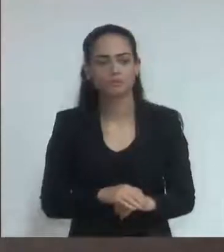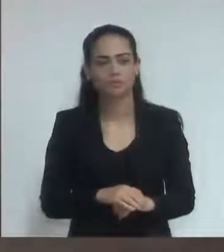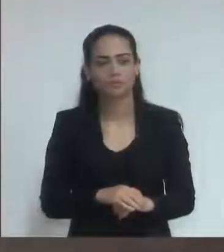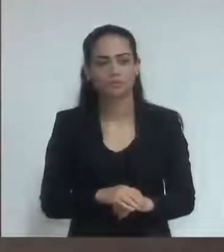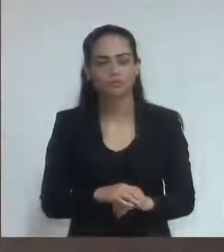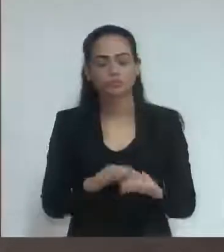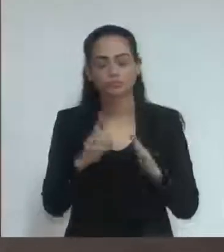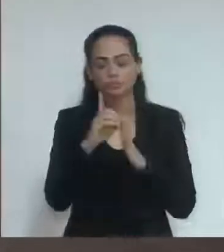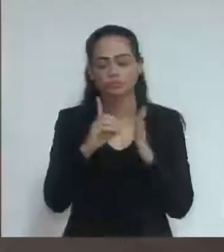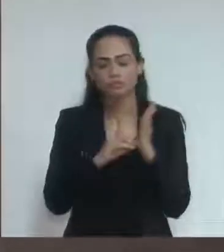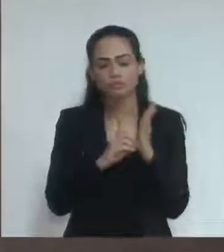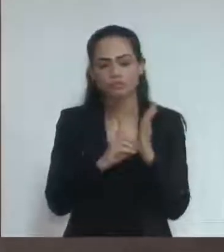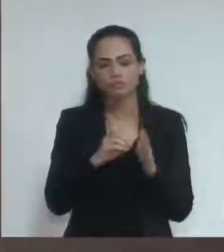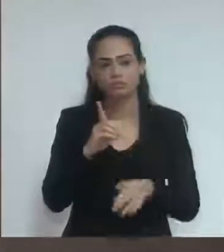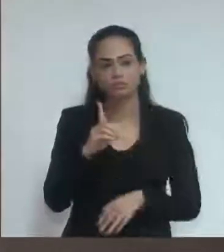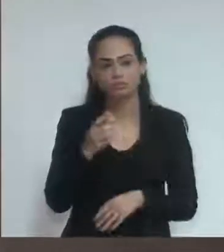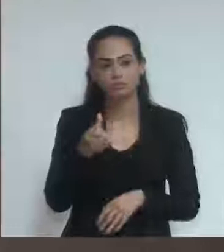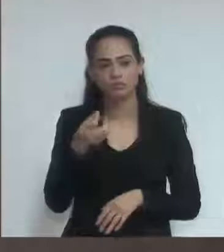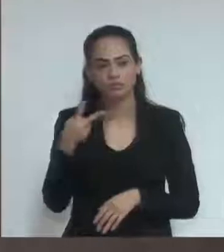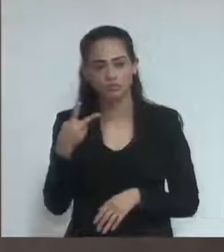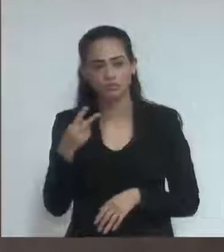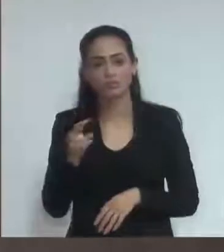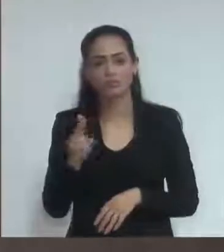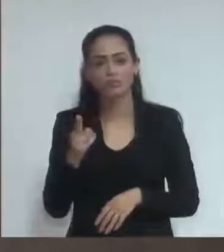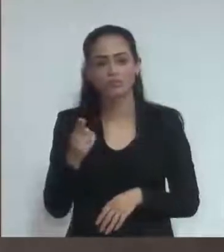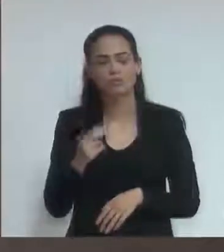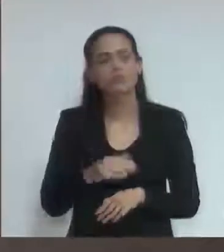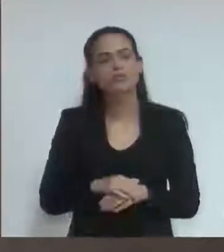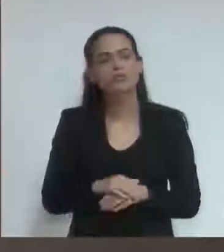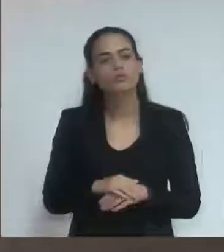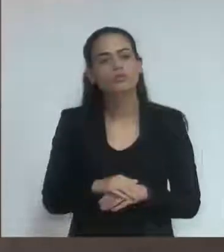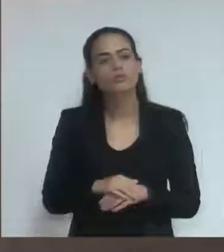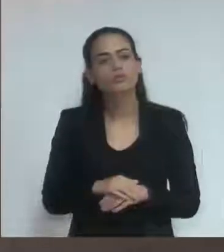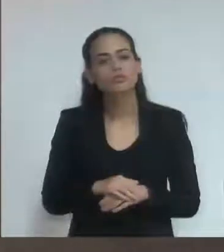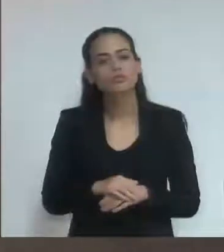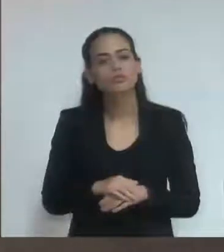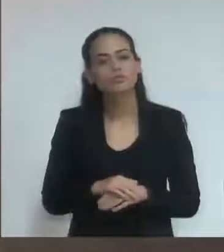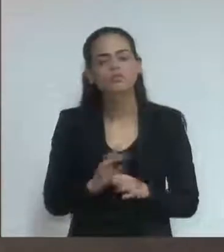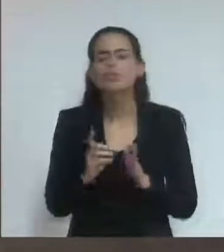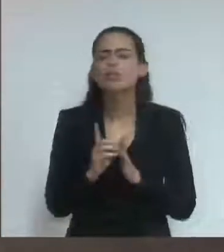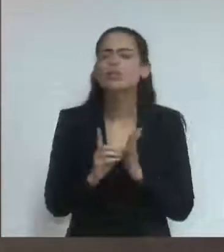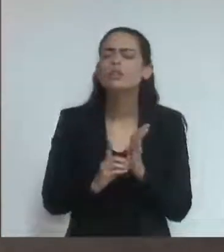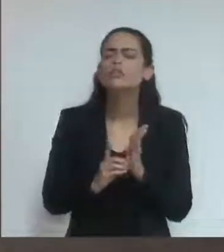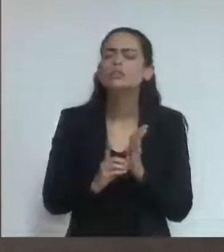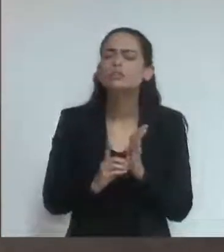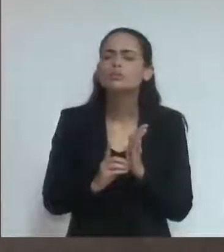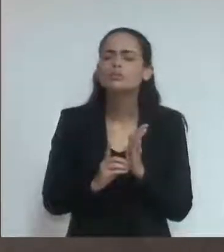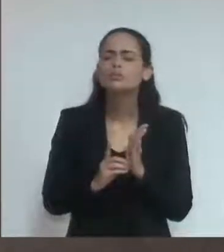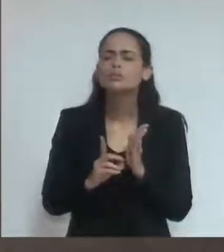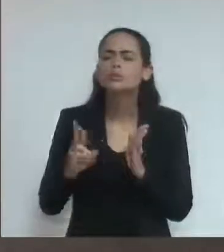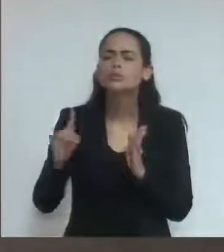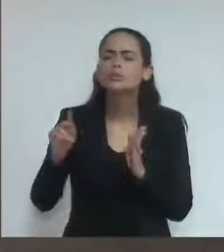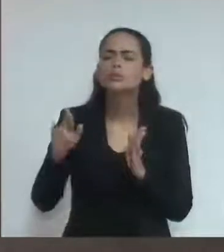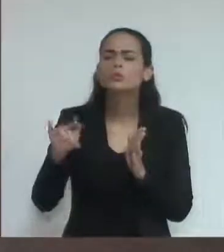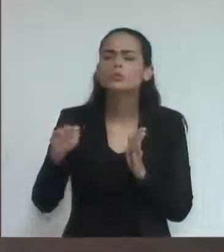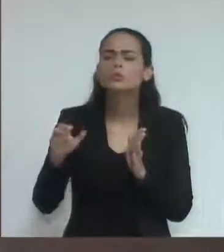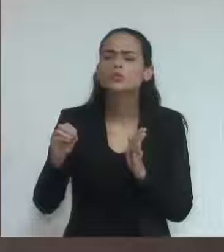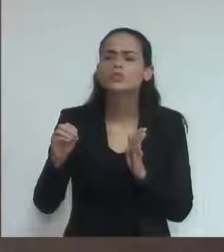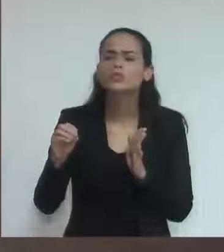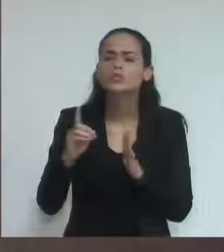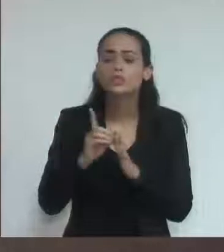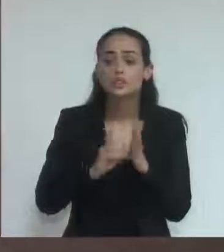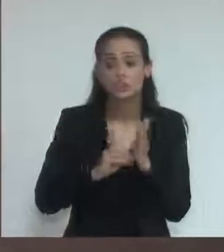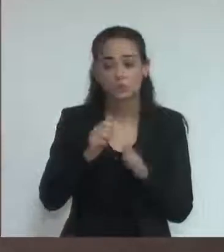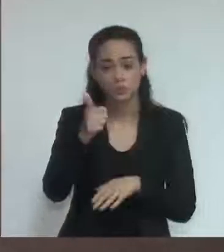162 ou decreto 12 né vereador Rodrigo Paixão 12 decreto